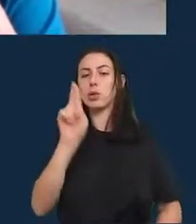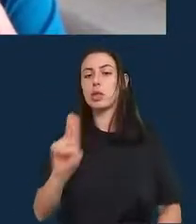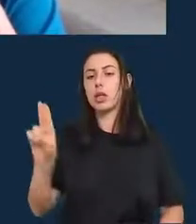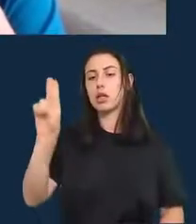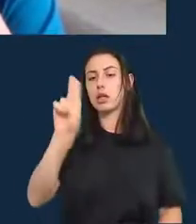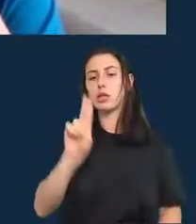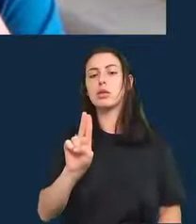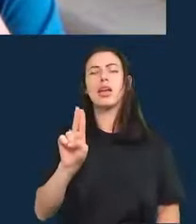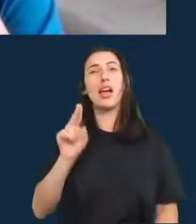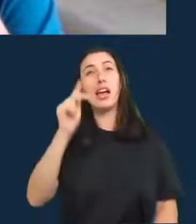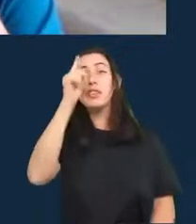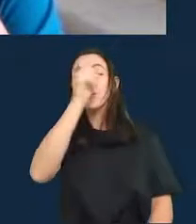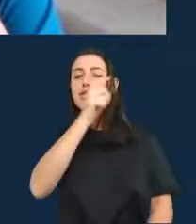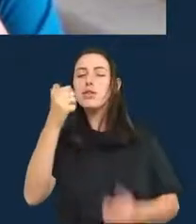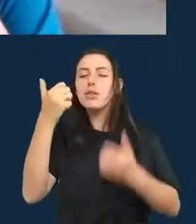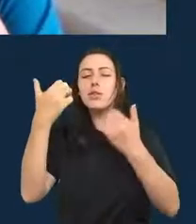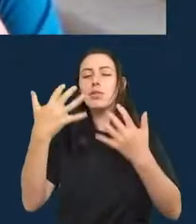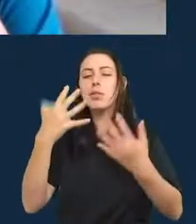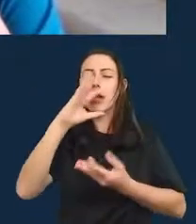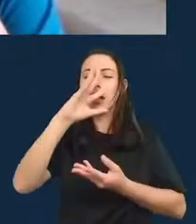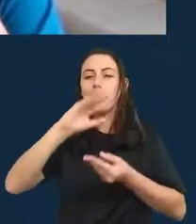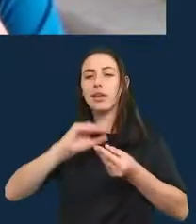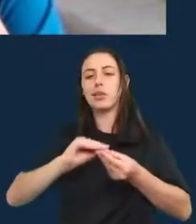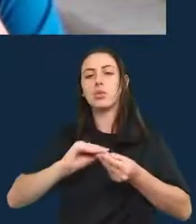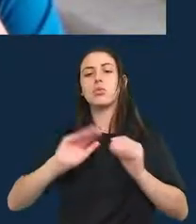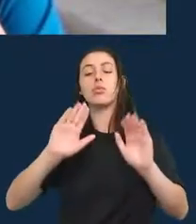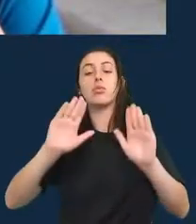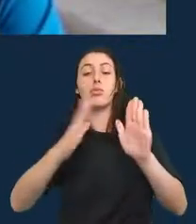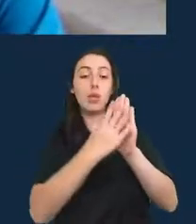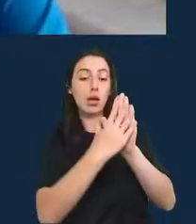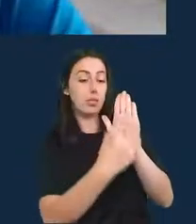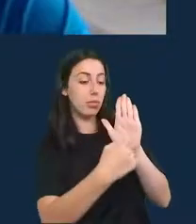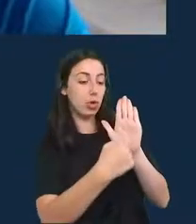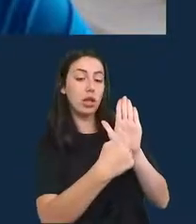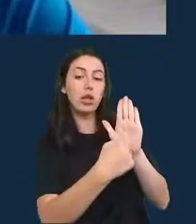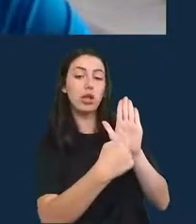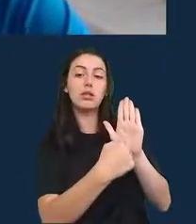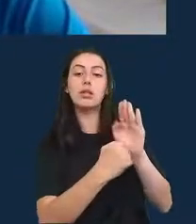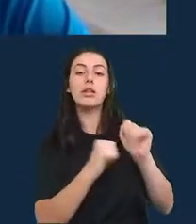é difícil explicar em poucas palavras, mas o que o modelo faz